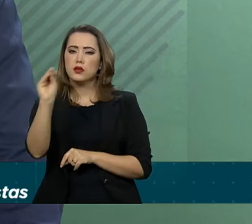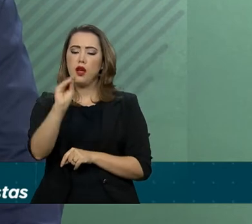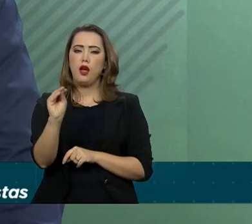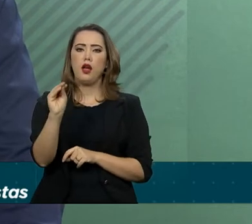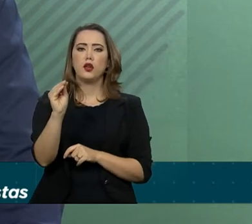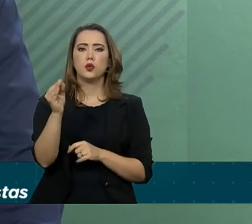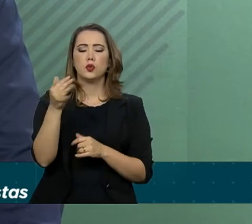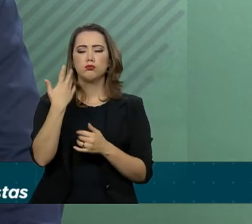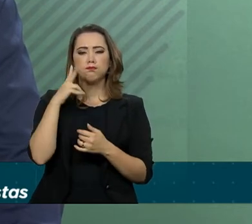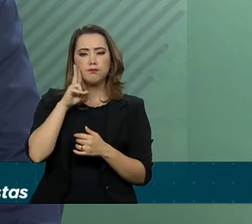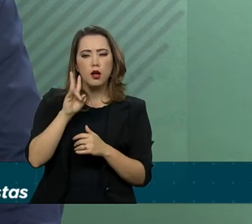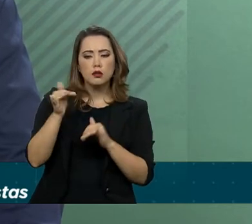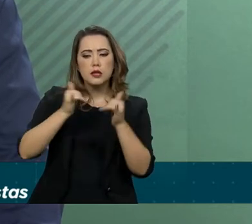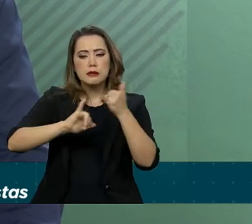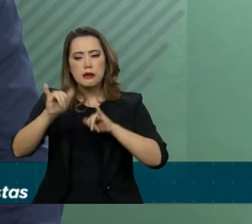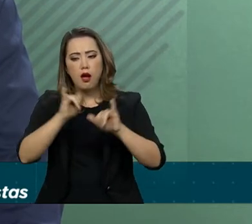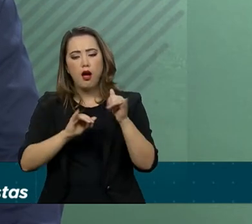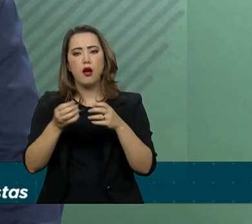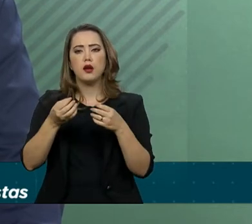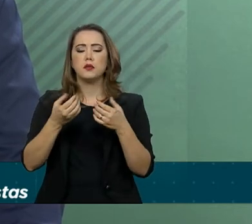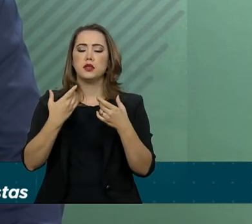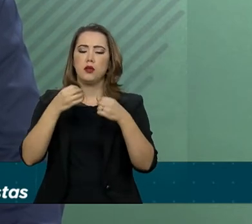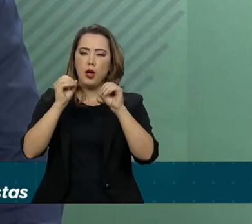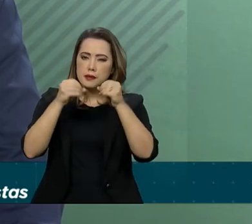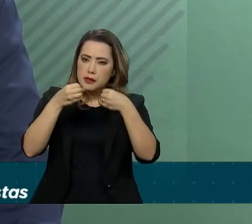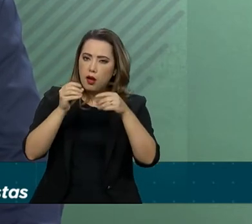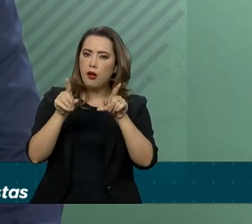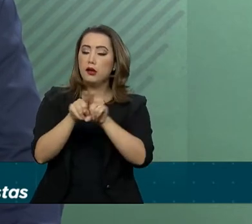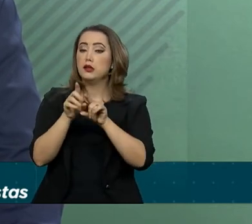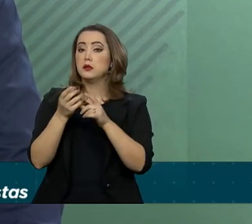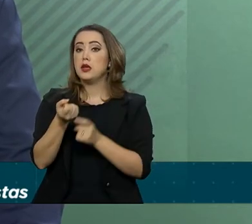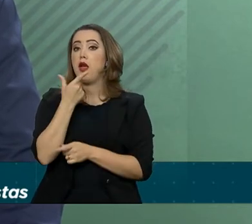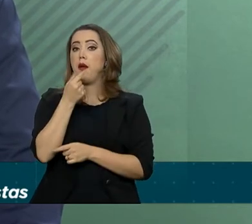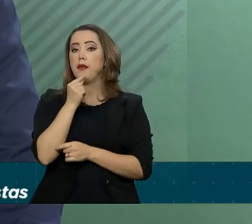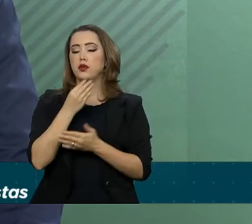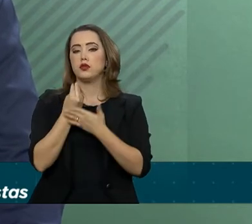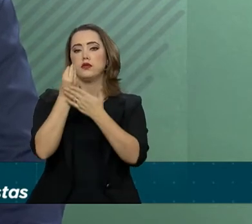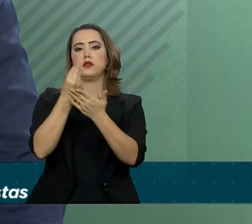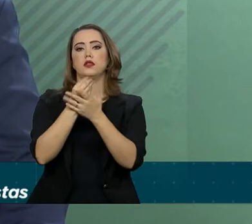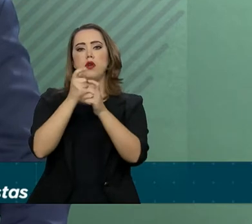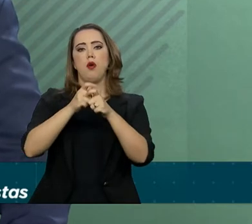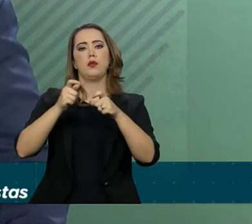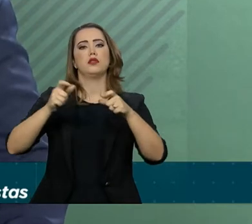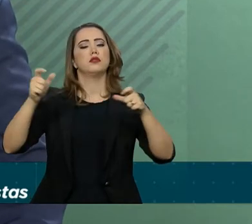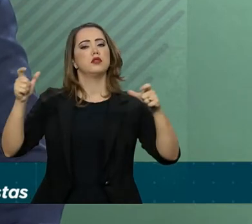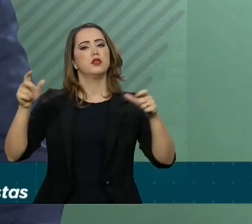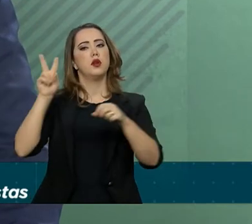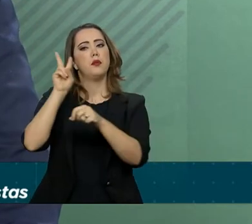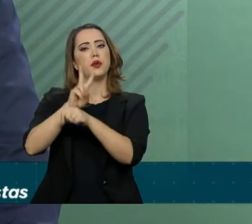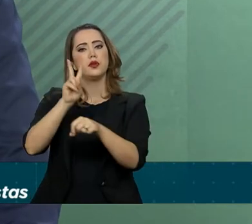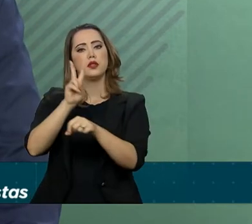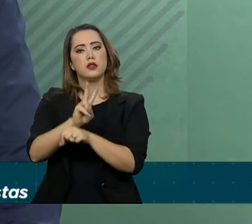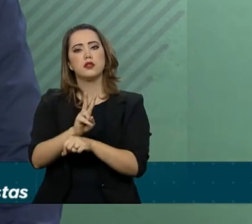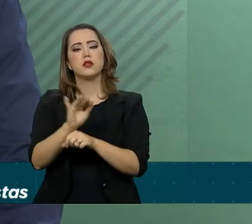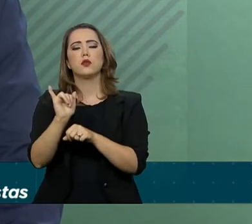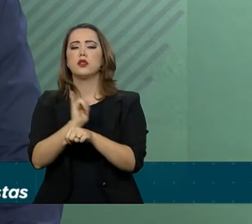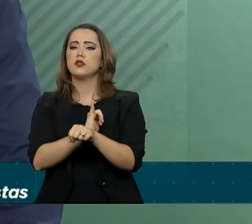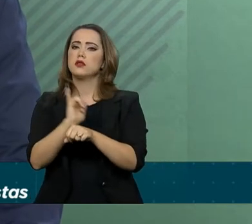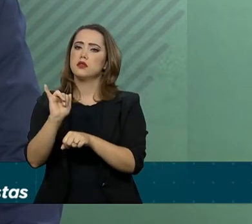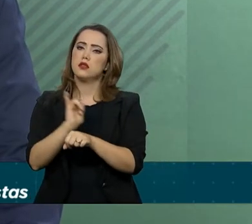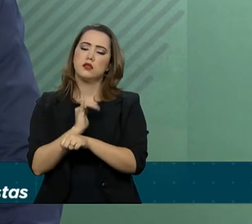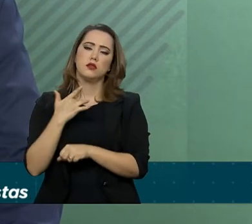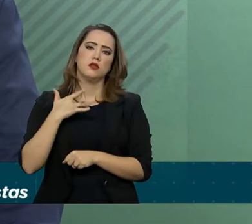exames e medicamentos disponíveis, expandindo a cobertura da Estratégia